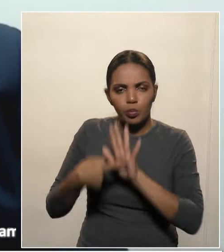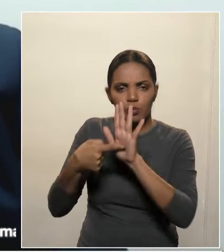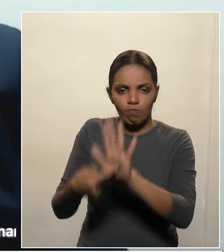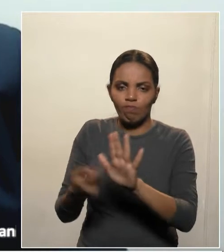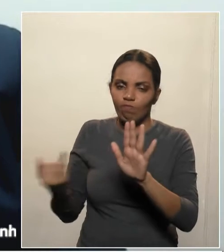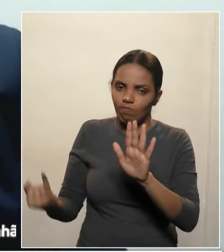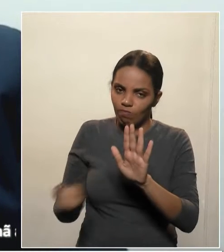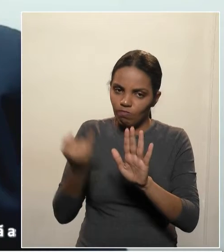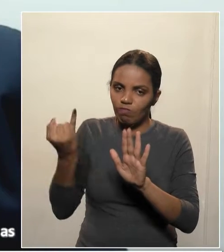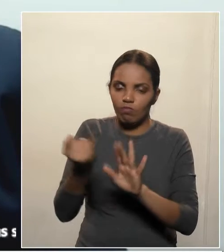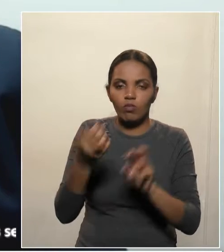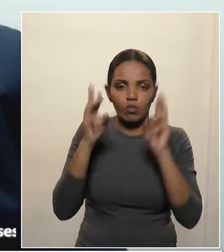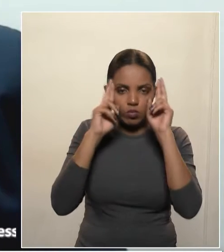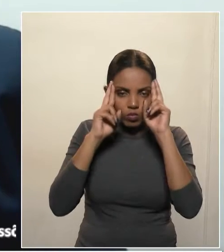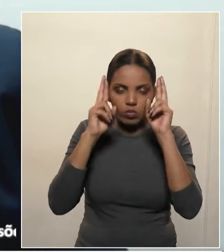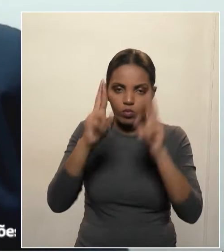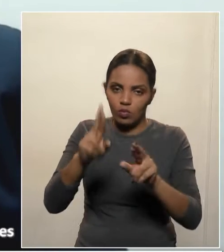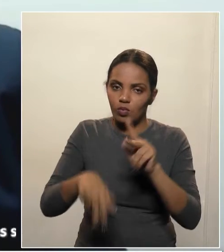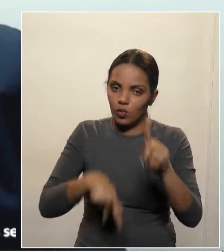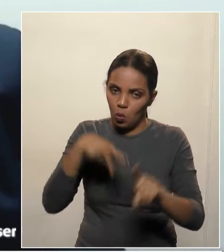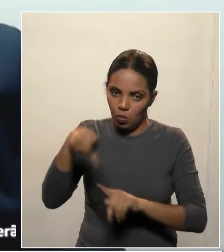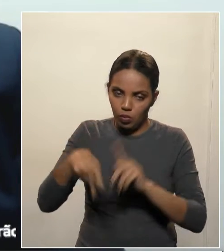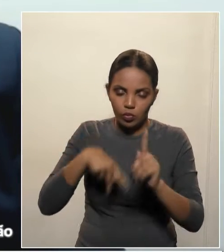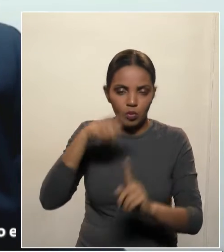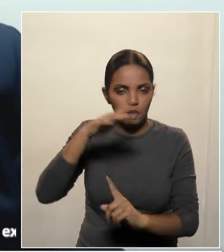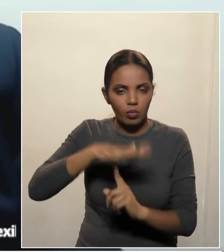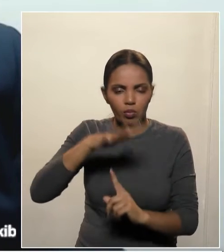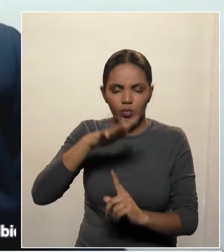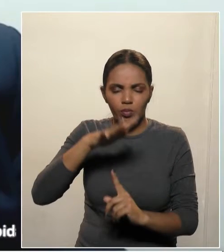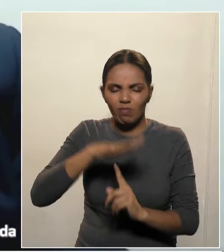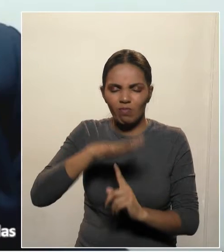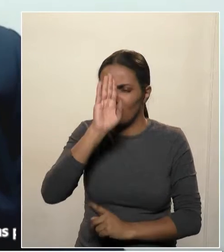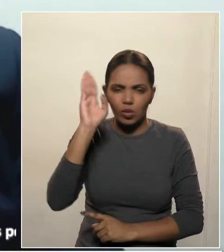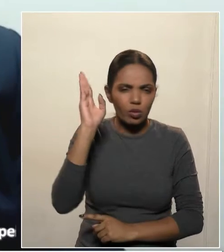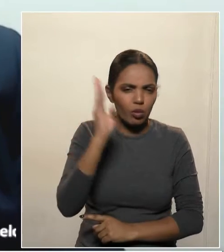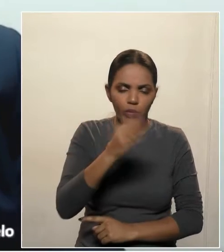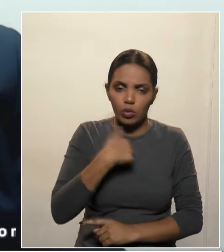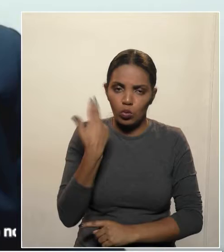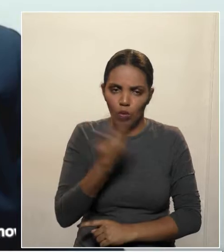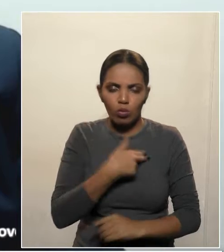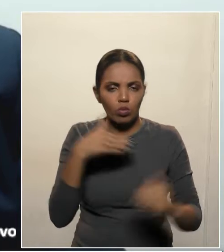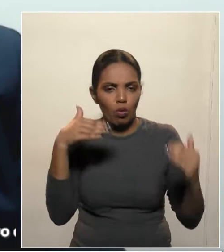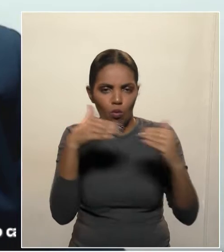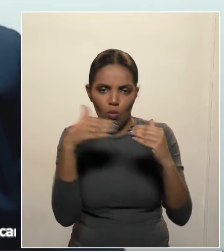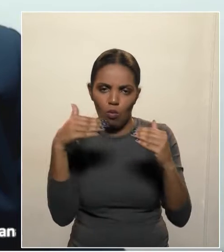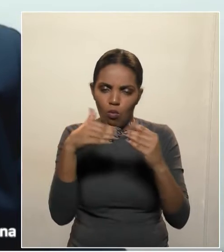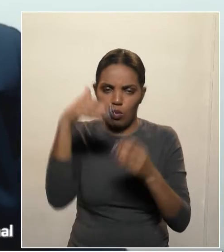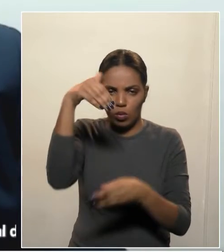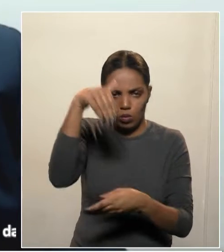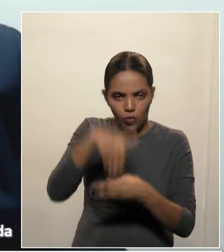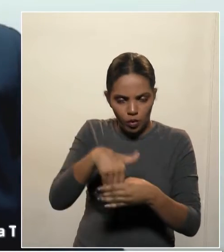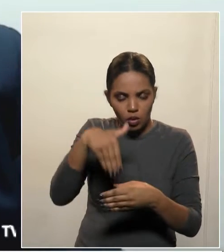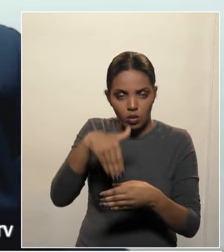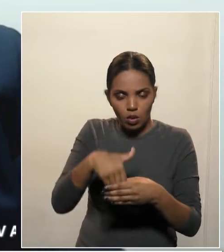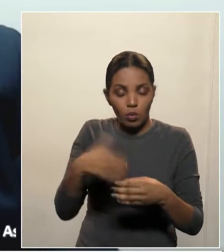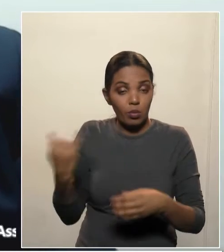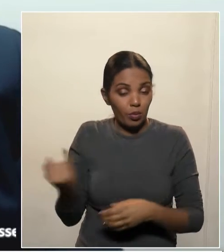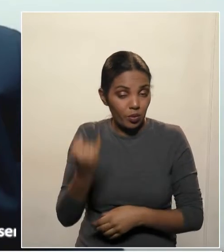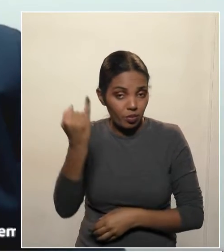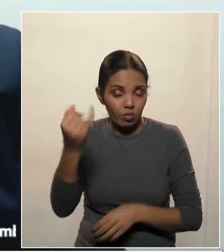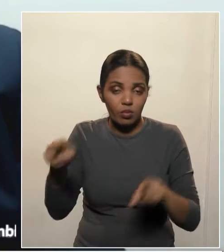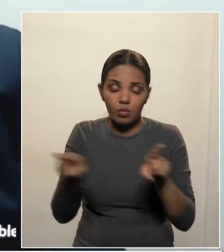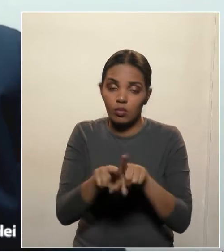de respeito ao povo do Paraná, principalmente quando nós chegamos a algumas notações importantes e quando nós